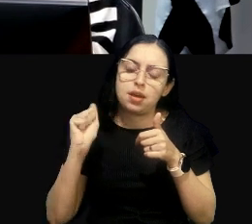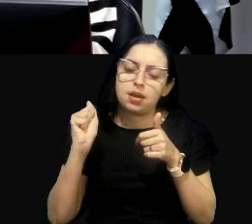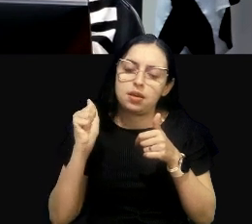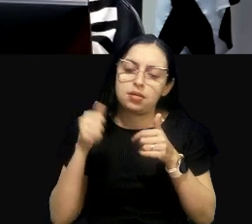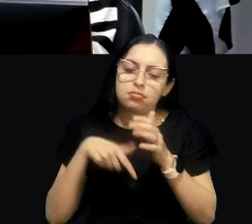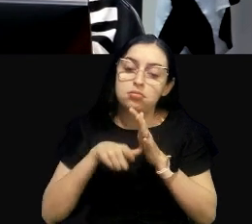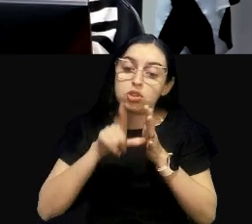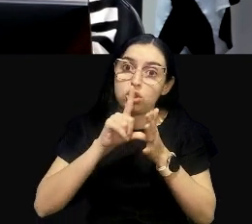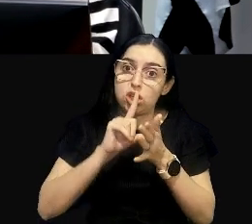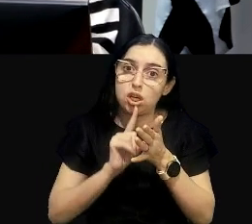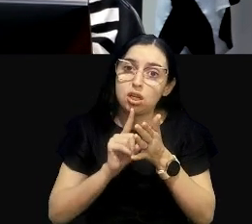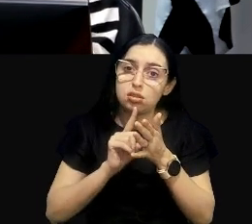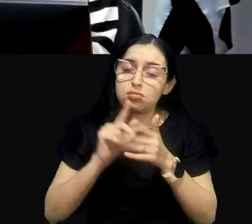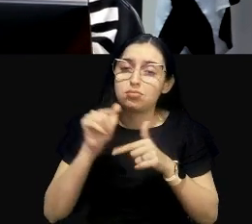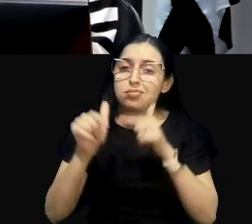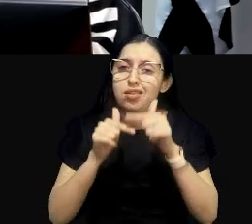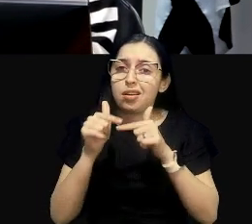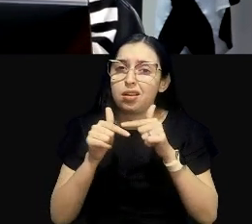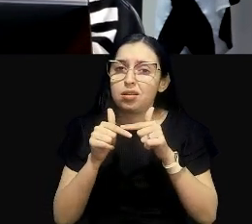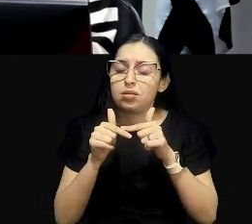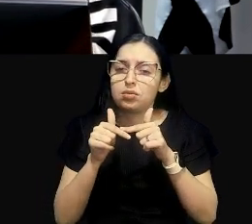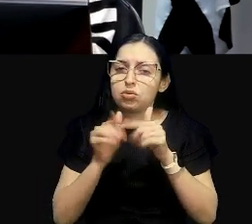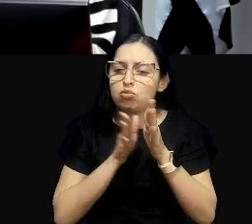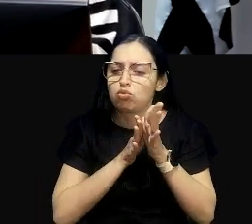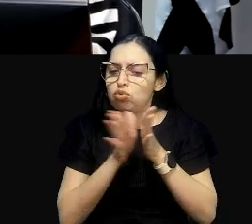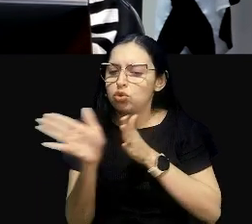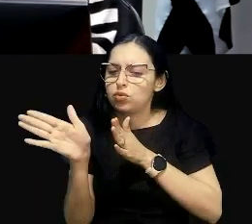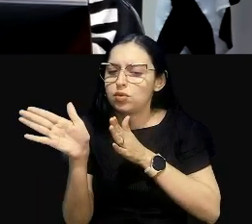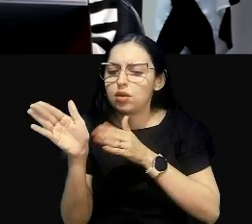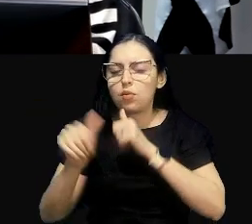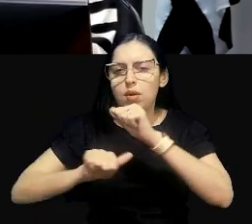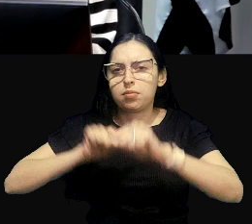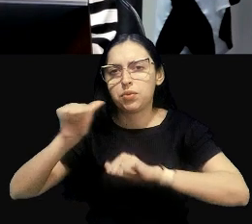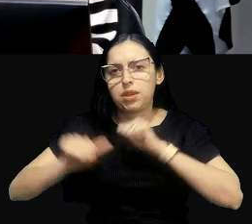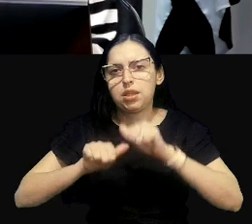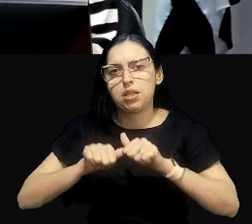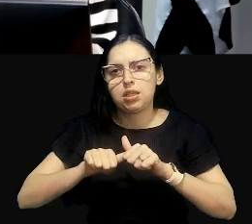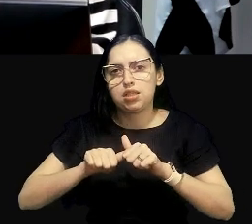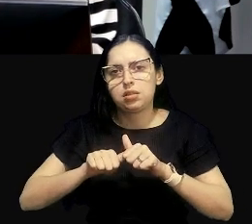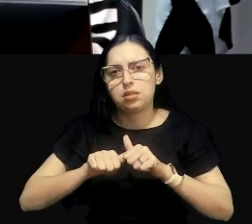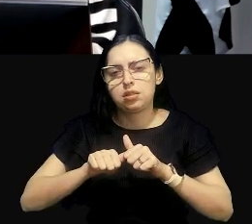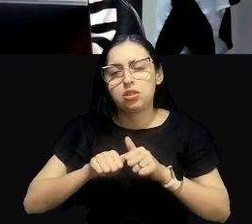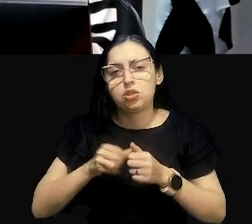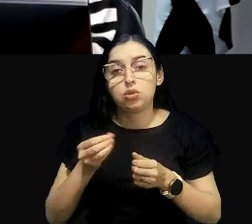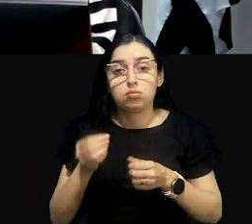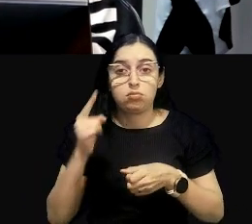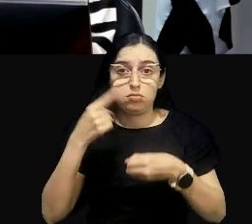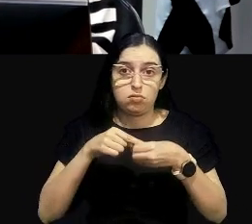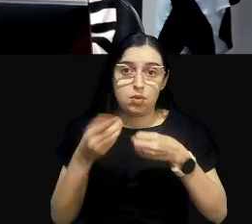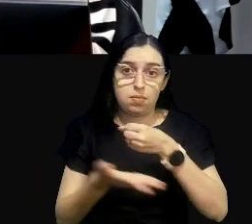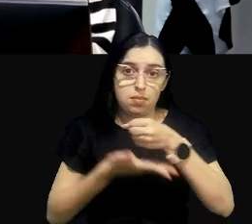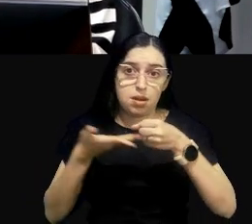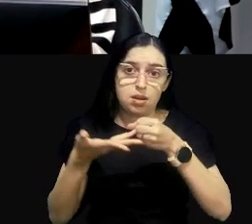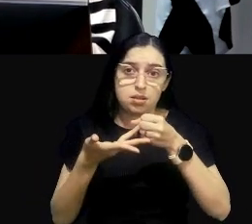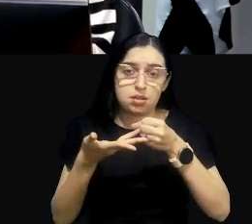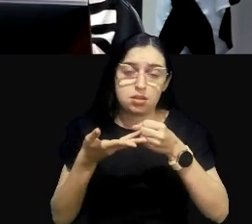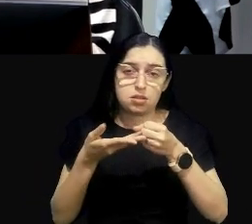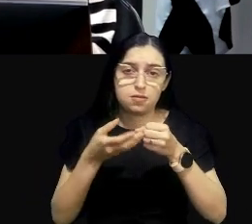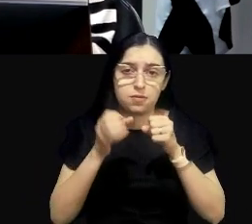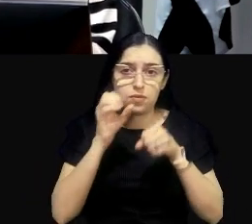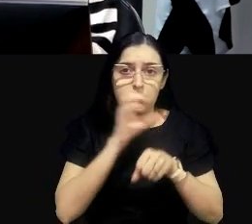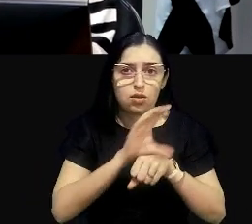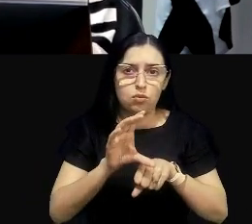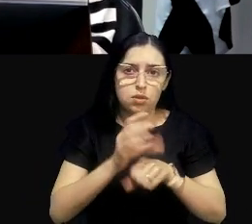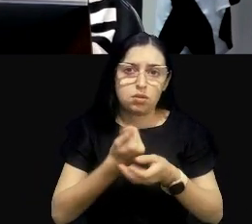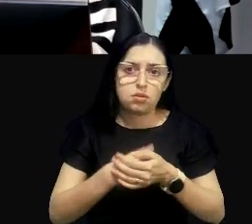é um desvio, quer dizer, uma mudança de uma situação base causada por